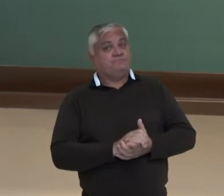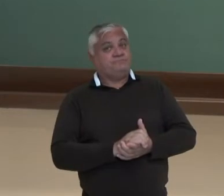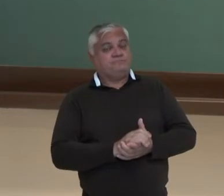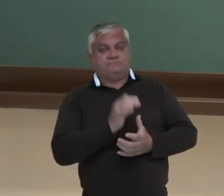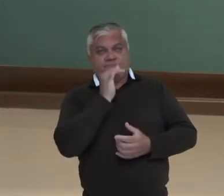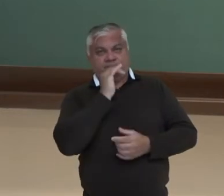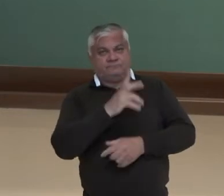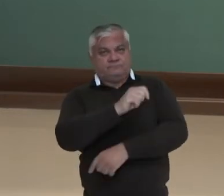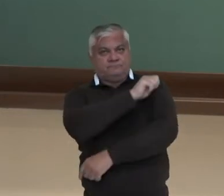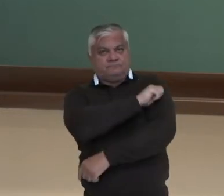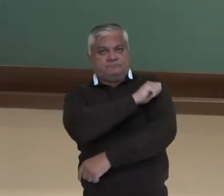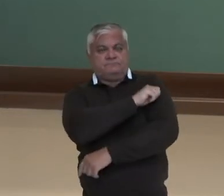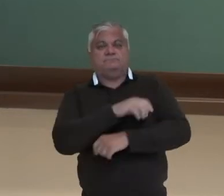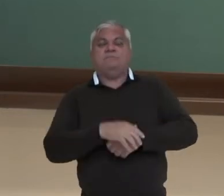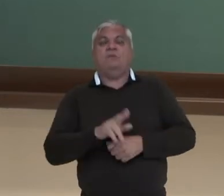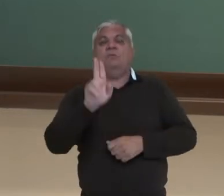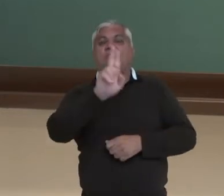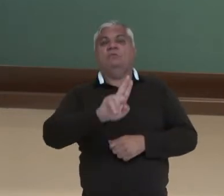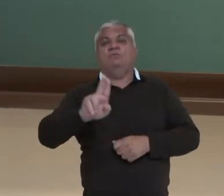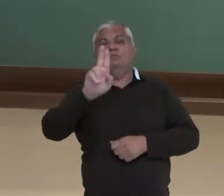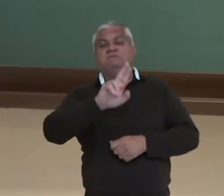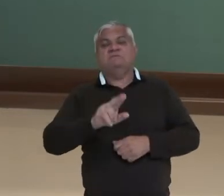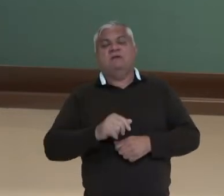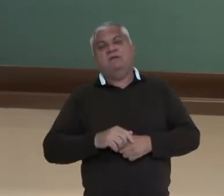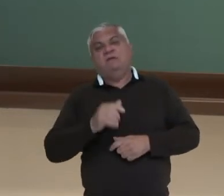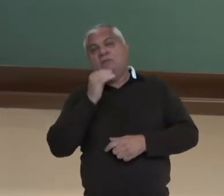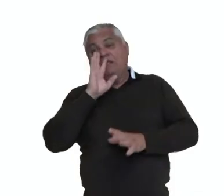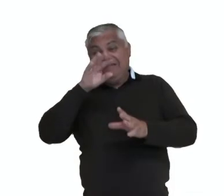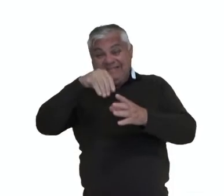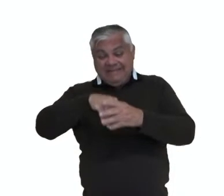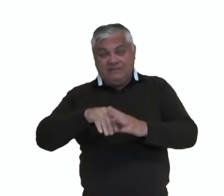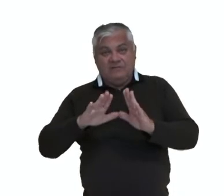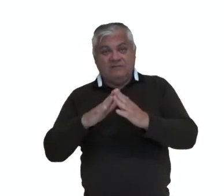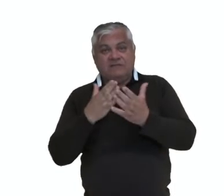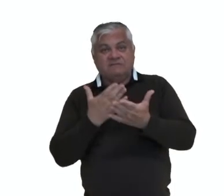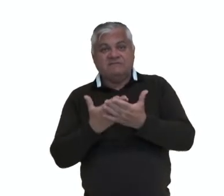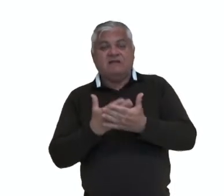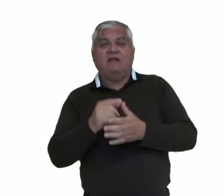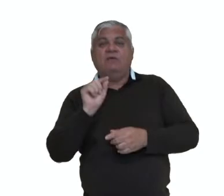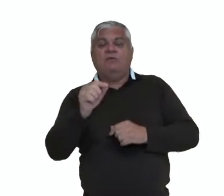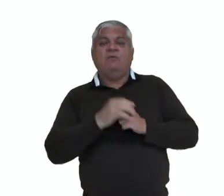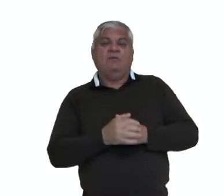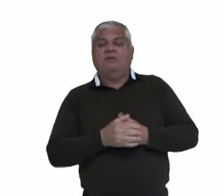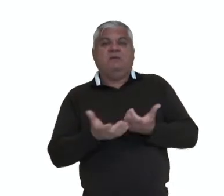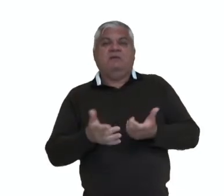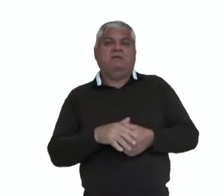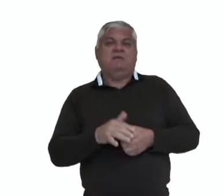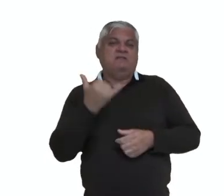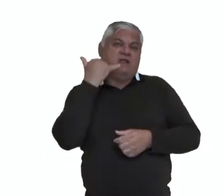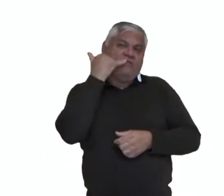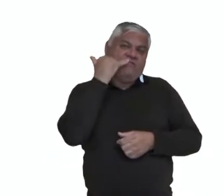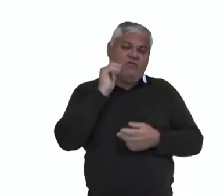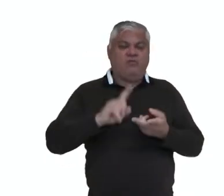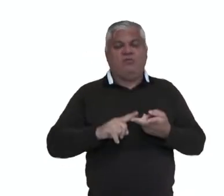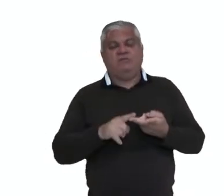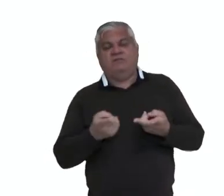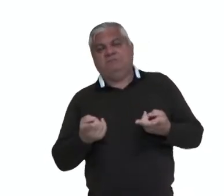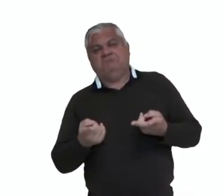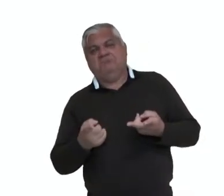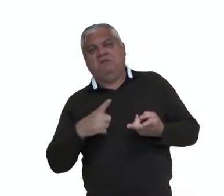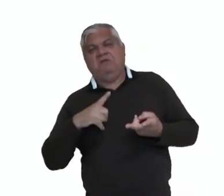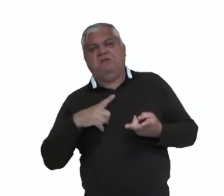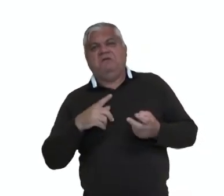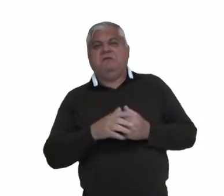ao aluno utilizar em salas de aula ou demais locais de aprendizado escolar equipamentos eletrônicos, como telefones, celulares,